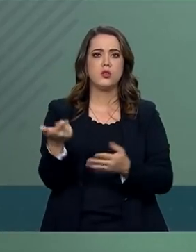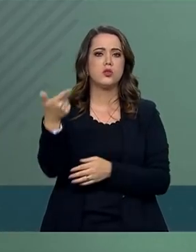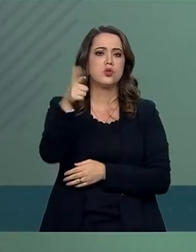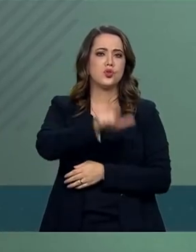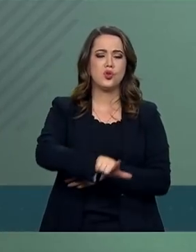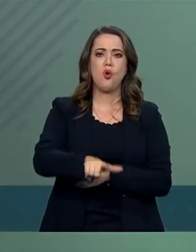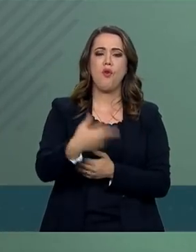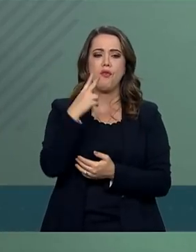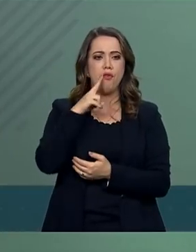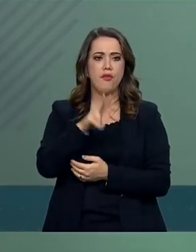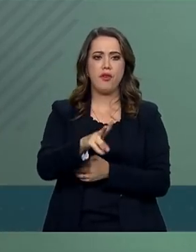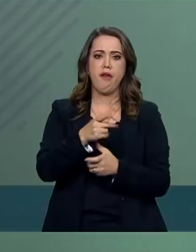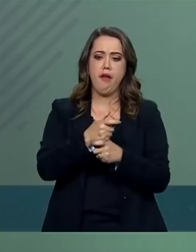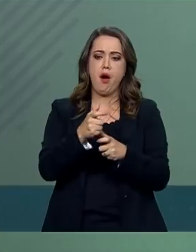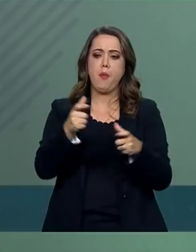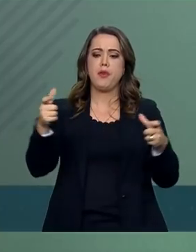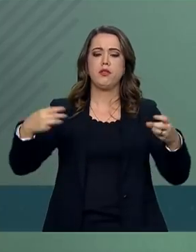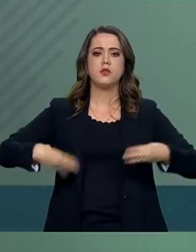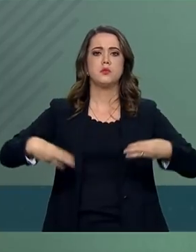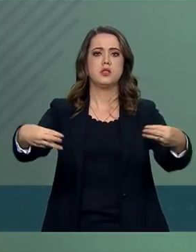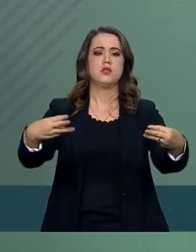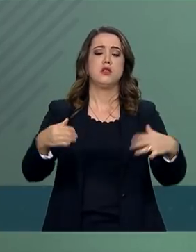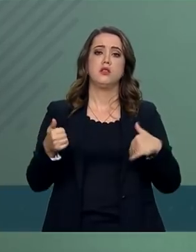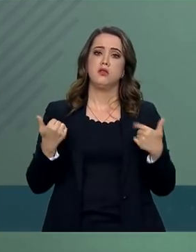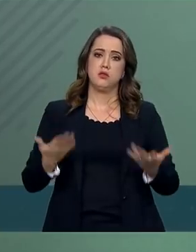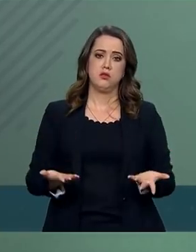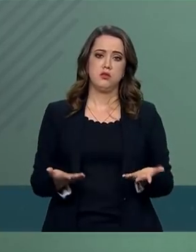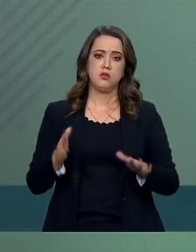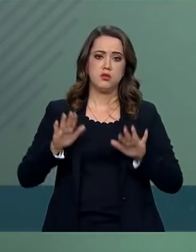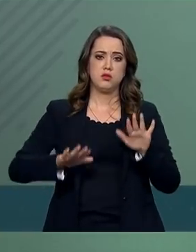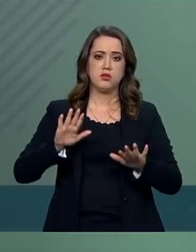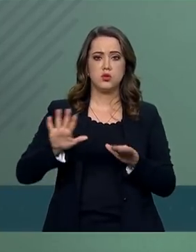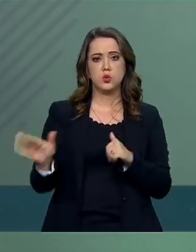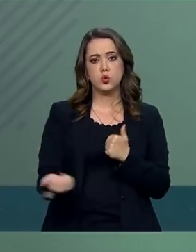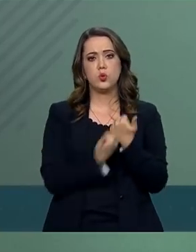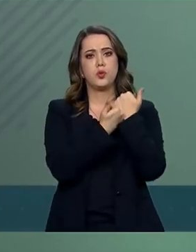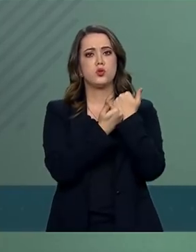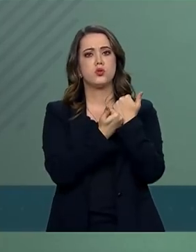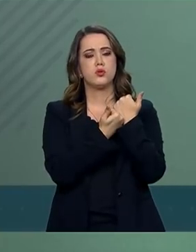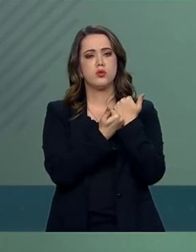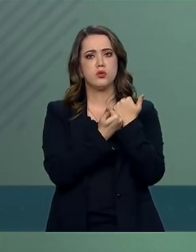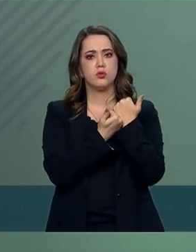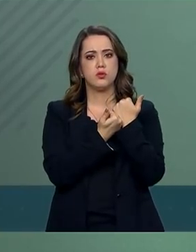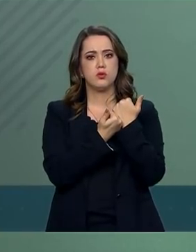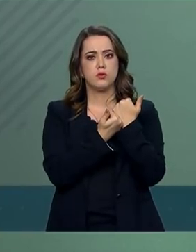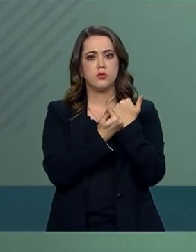aumentarmos o número de ministérios. Então, eventuais substitutivos...